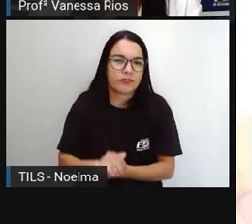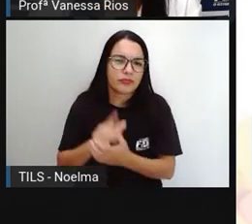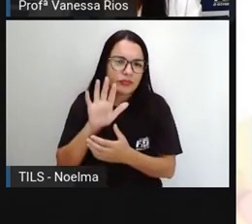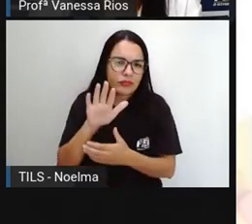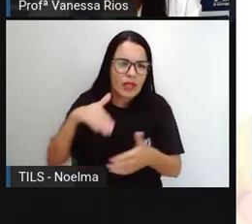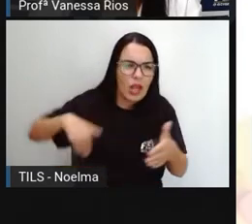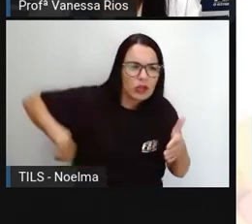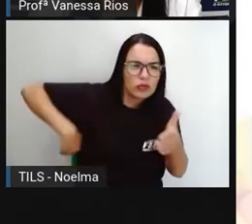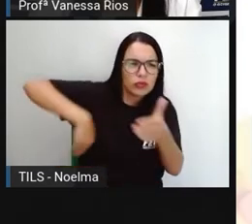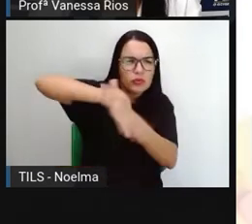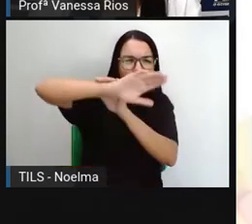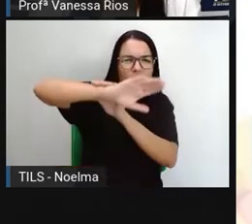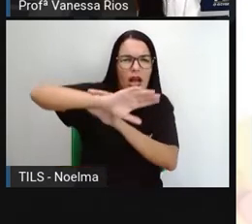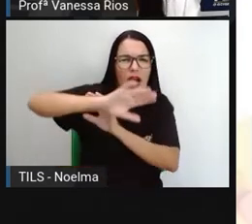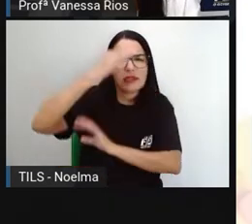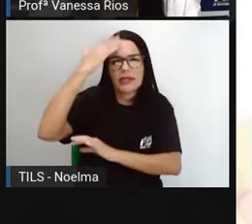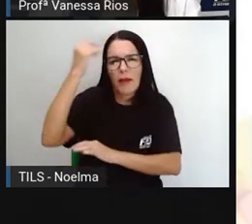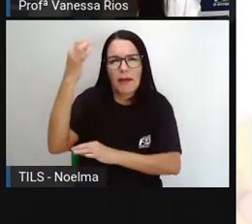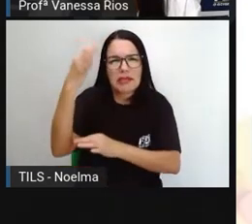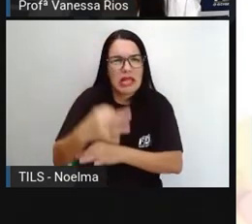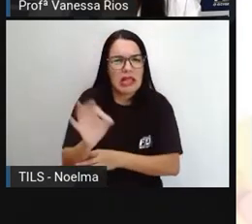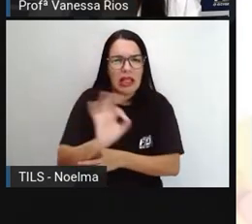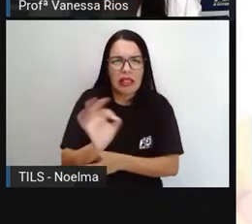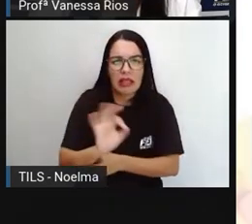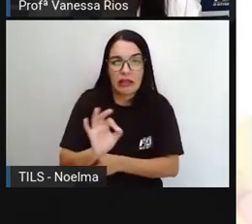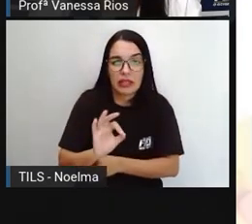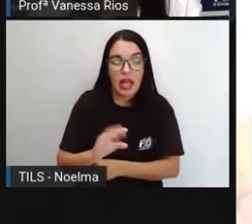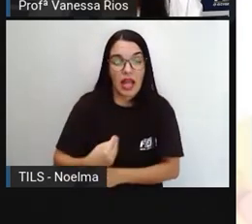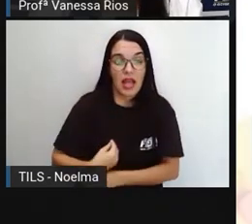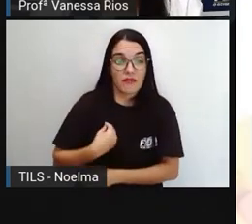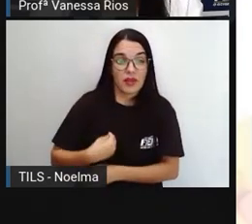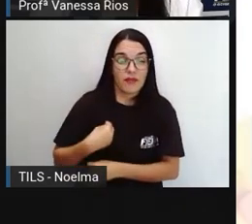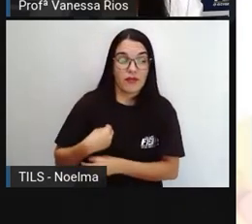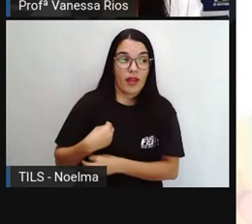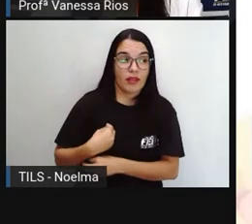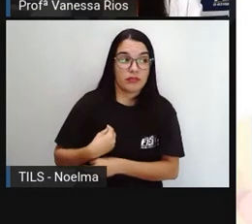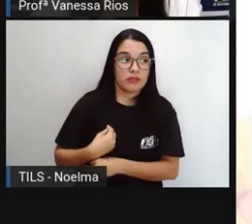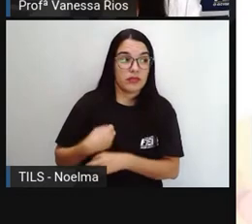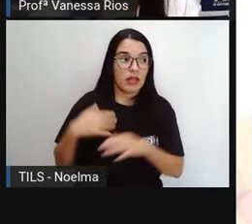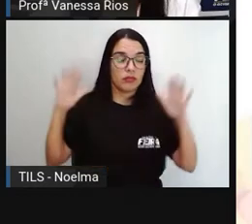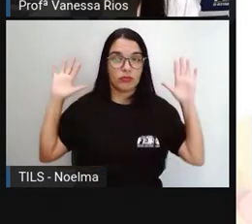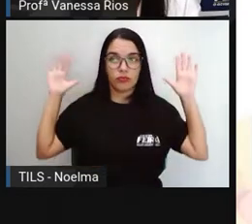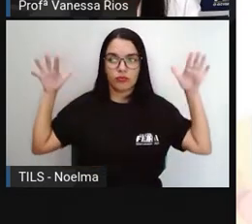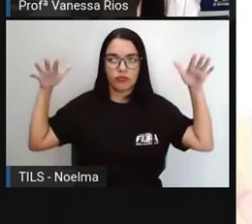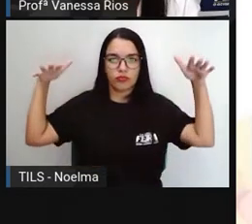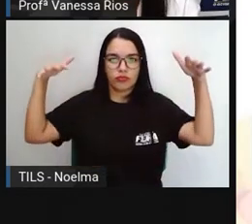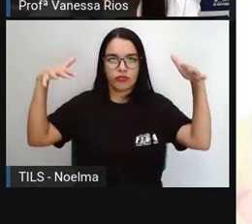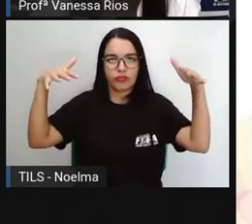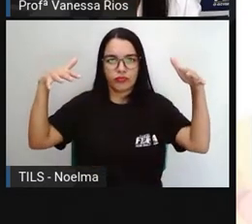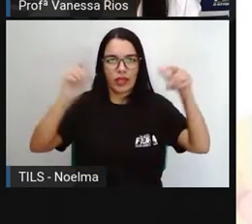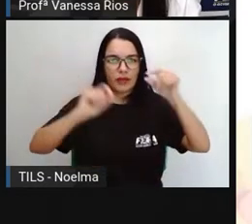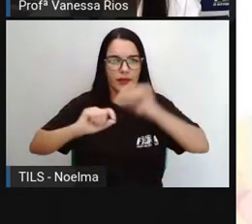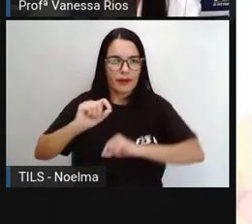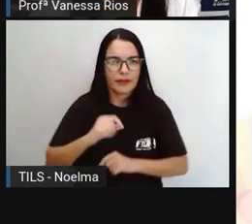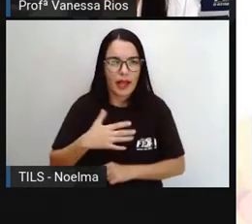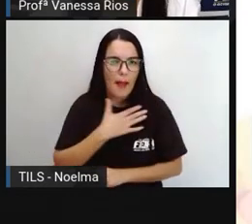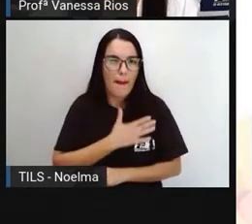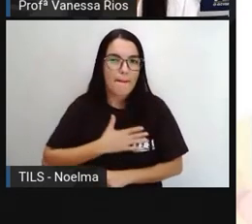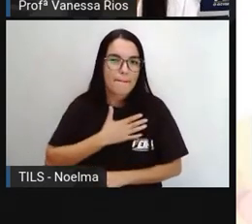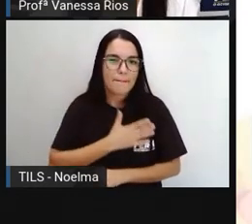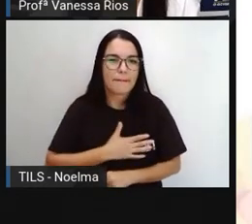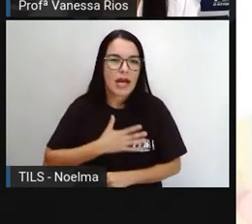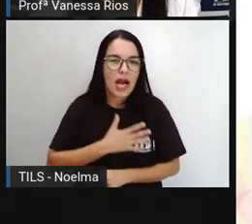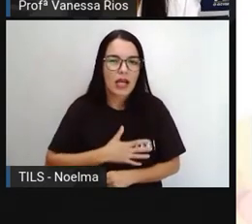Viver à sombra é querer molisa. Banho é derrota. Cabeça é cuca. Pessoa sem